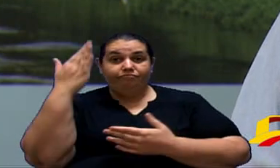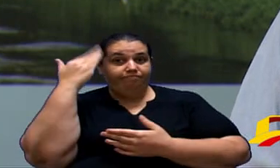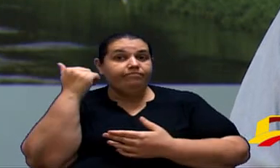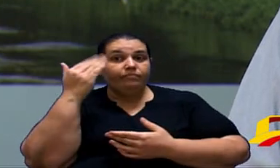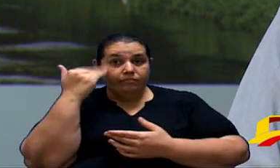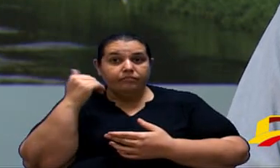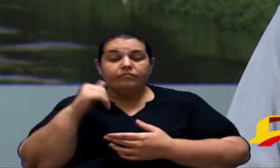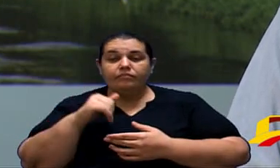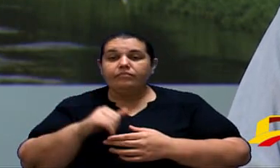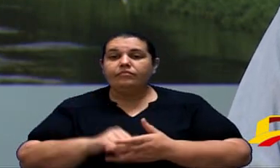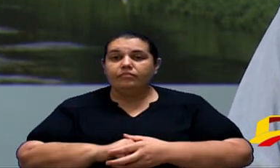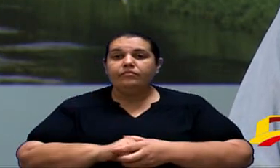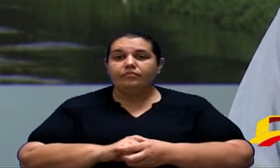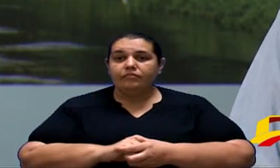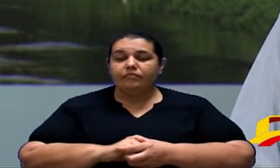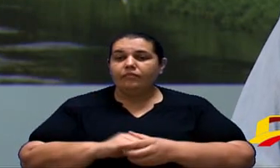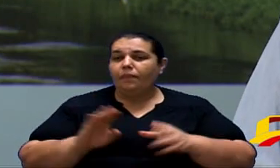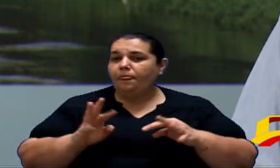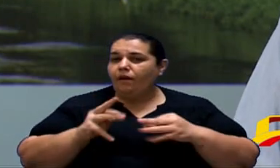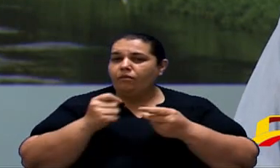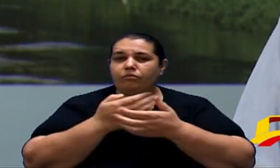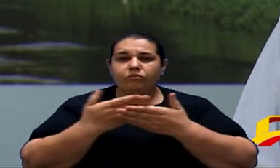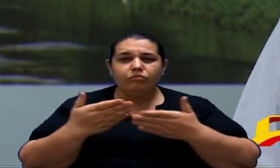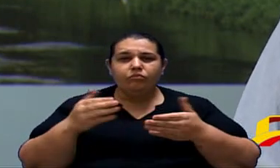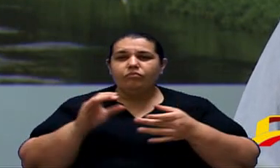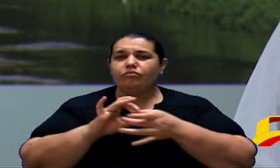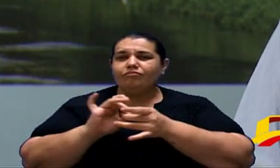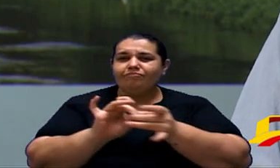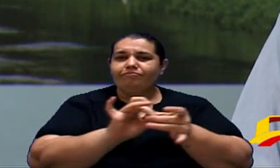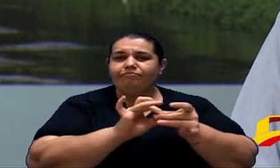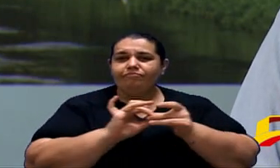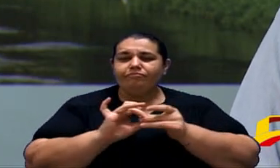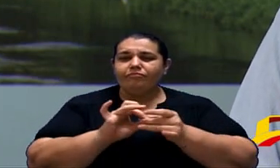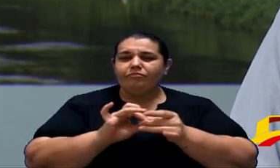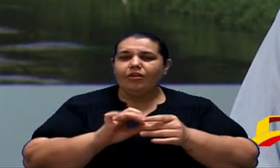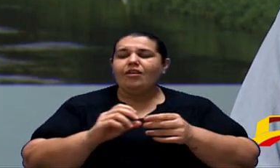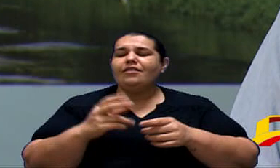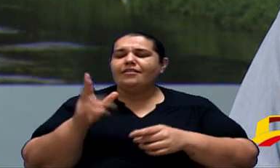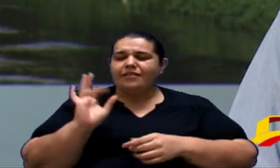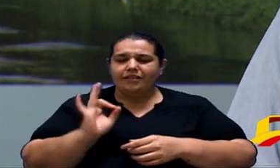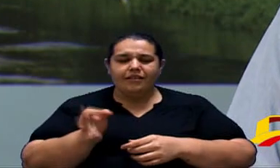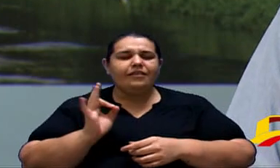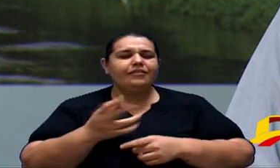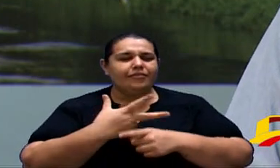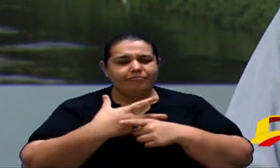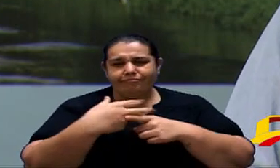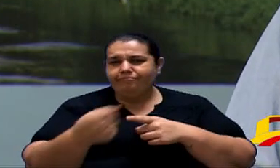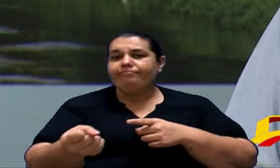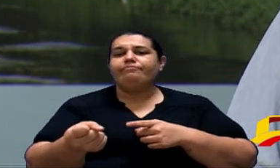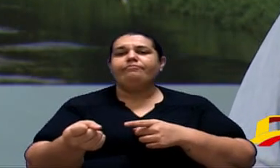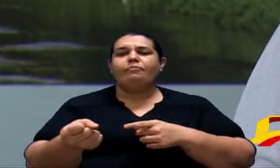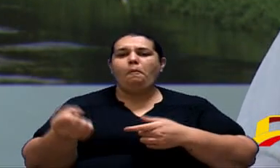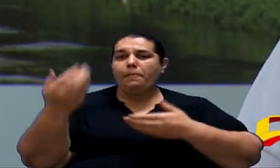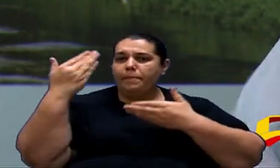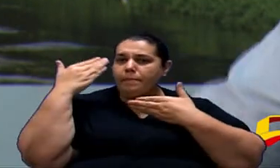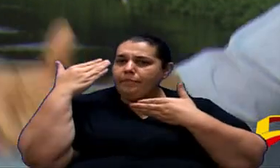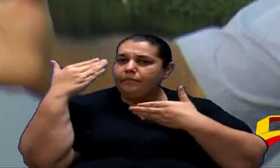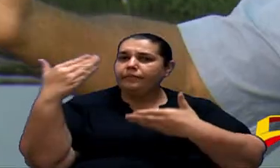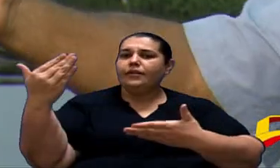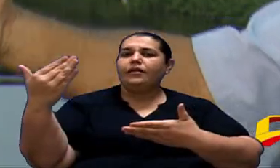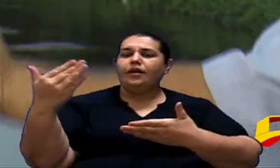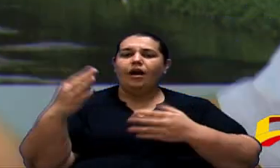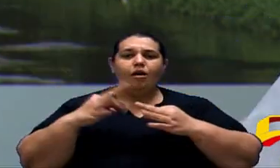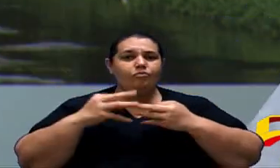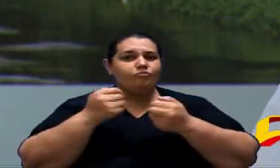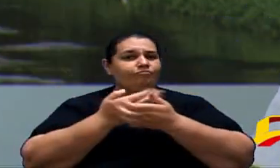entendeu? Mas todos nós juntos, nós vamos vencer. Eu fico muito agradecido, muito obrigado. Muito obrigado